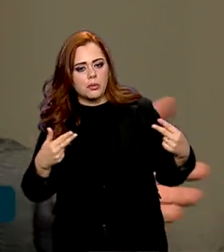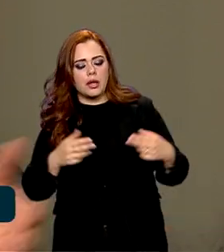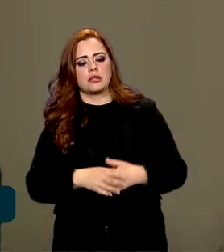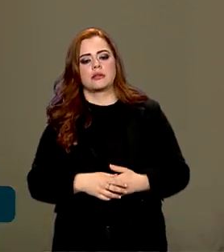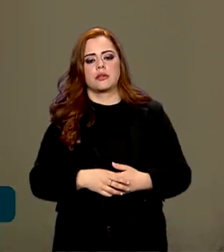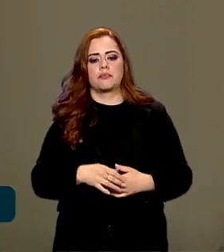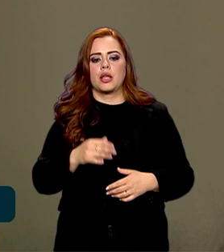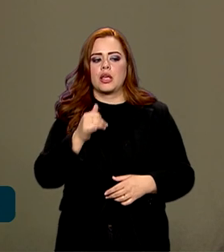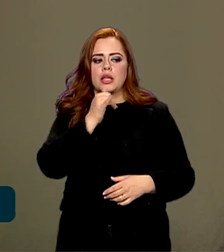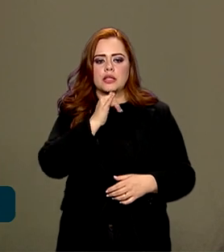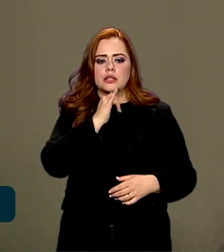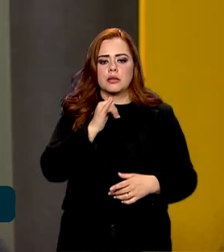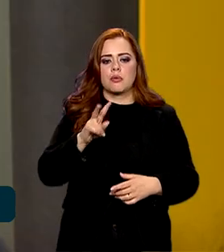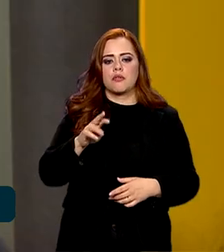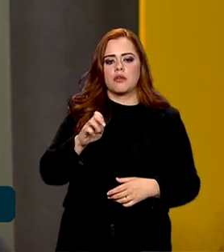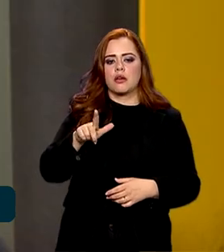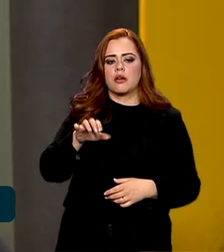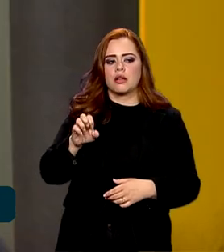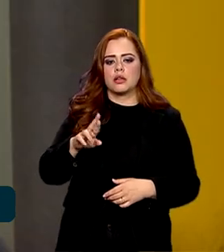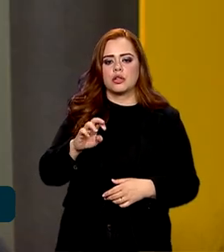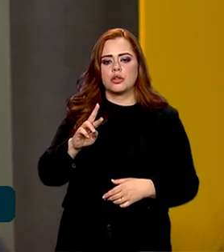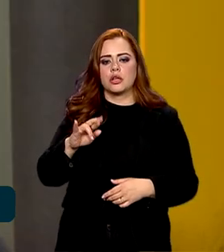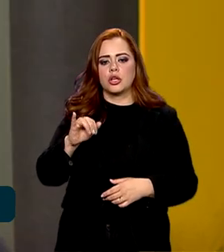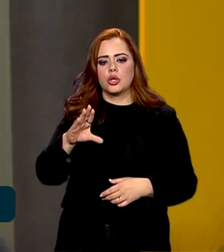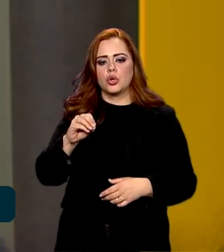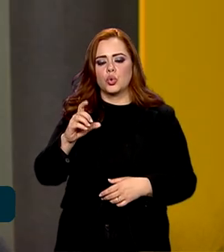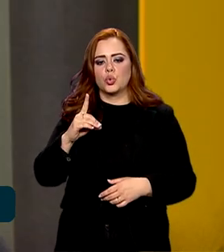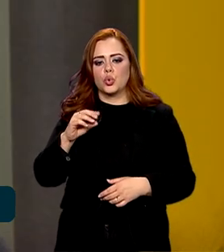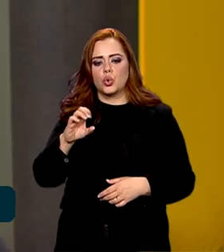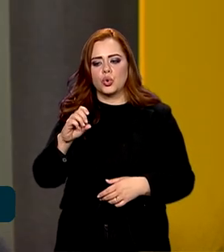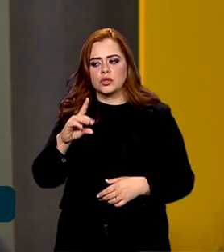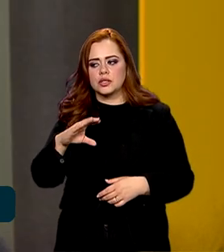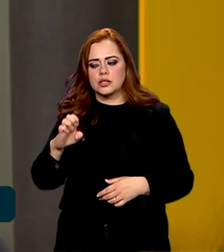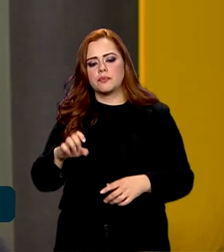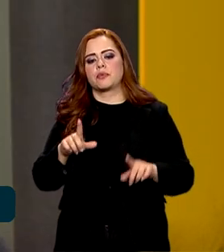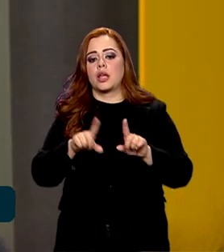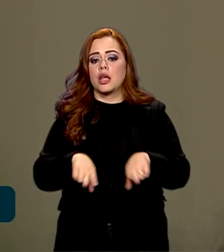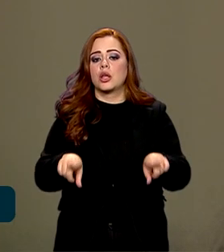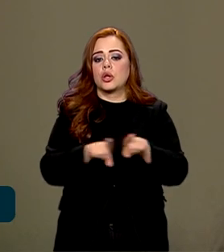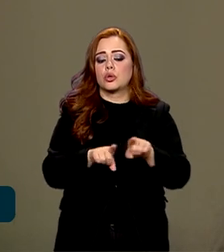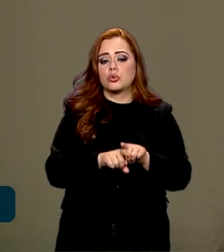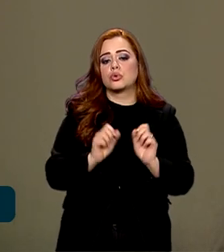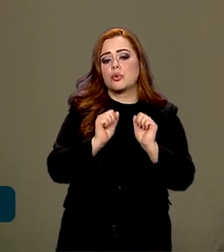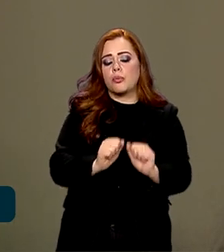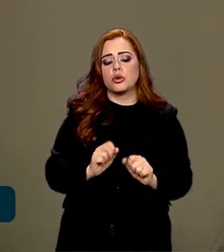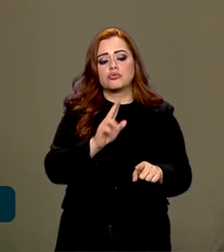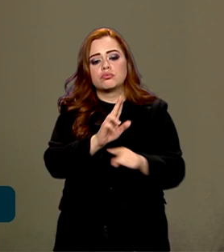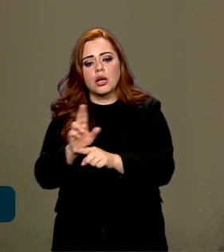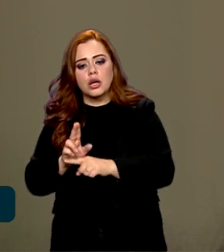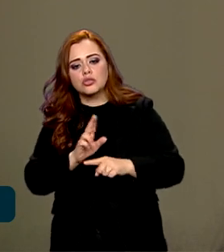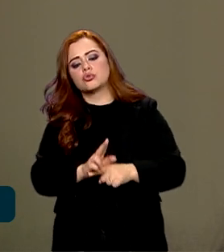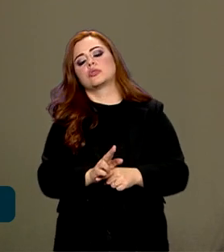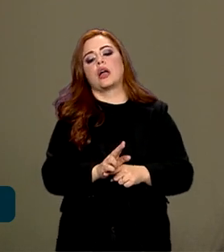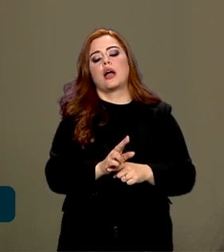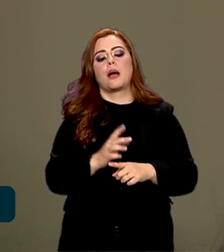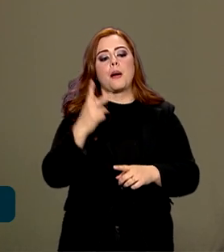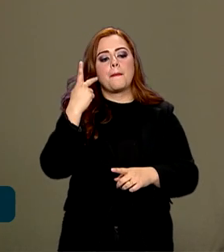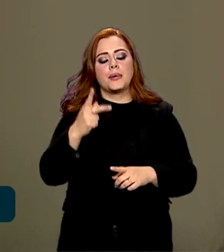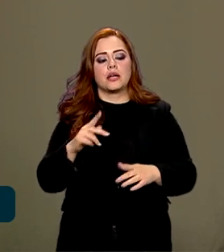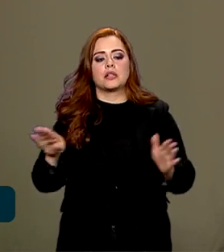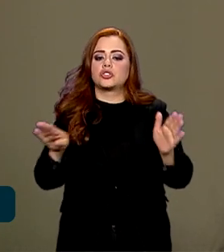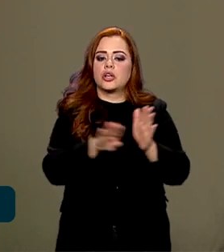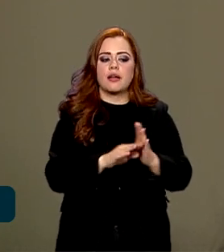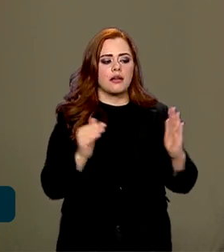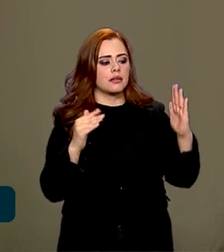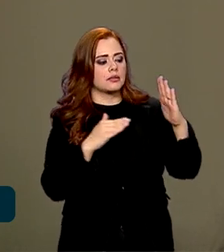Vale do Rio Doce, por exemplo, né? Então, tudo faz parte desse ecossistema que pode contribuir muito para esse atingir as